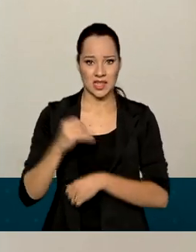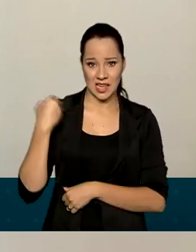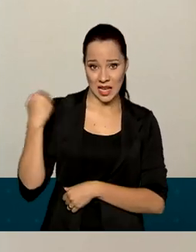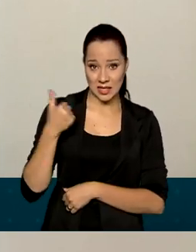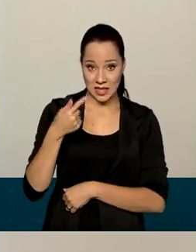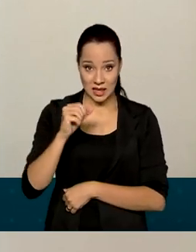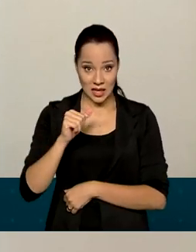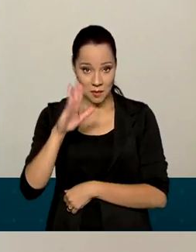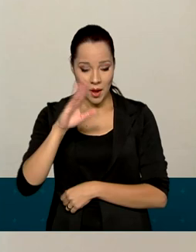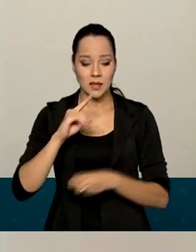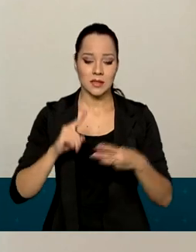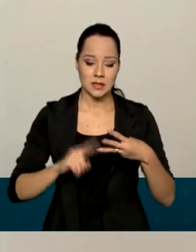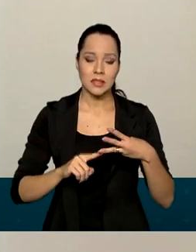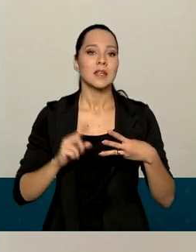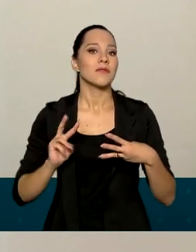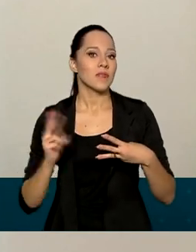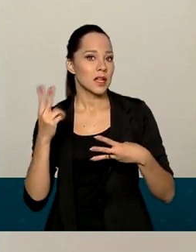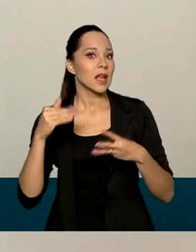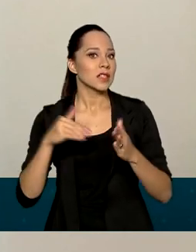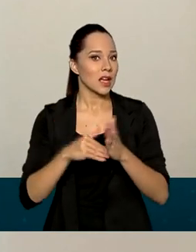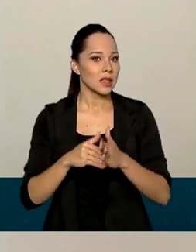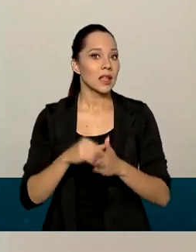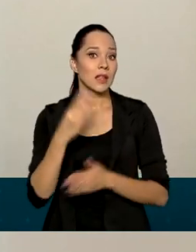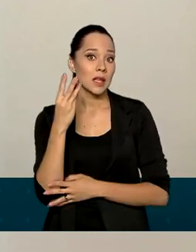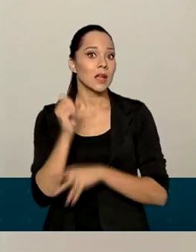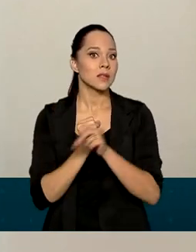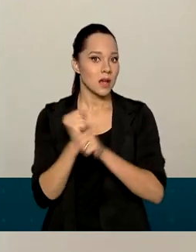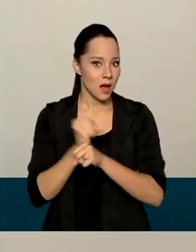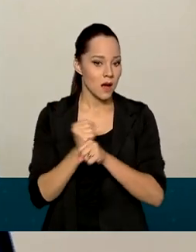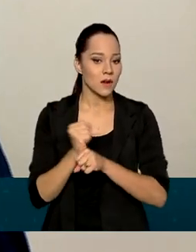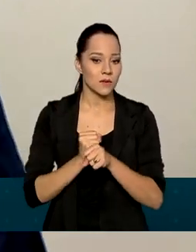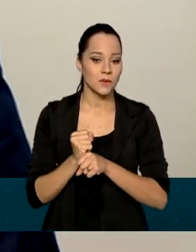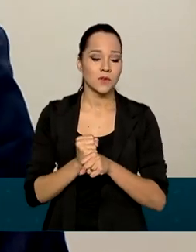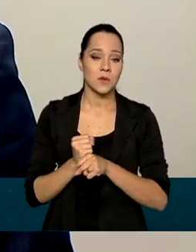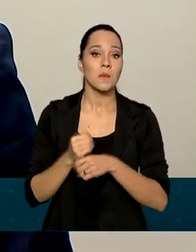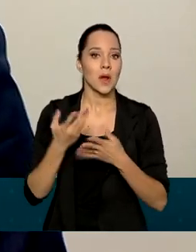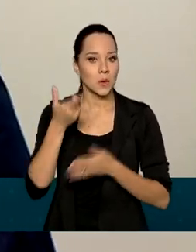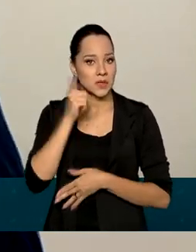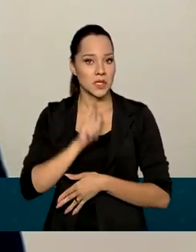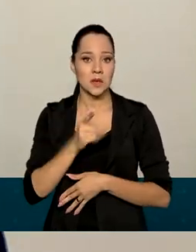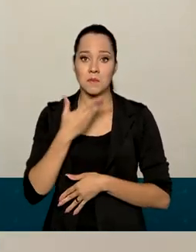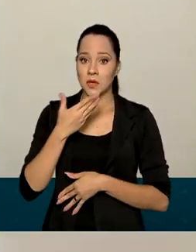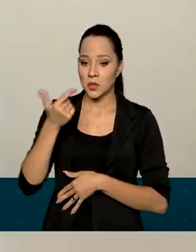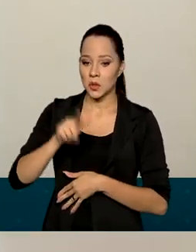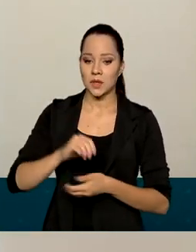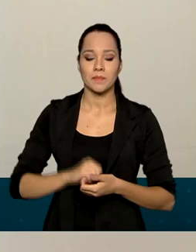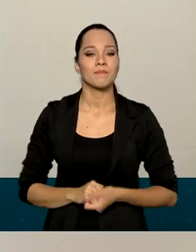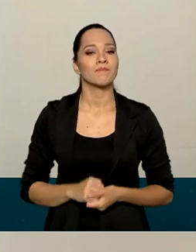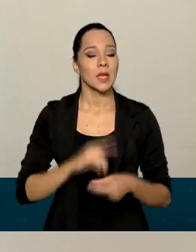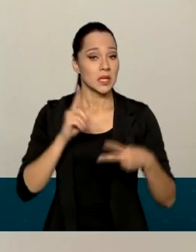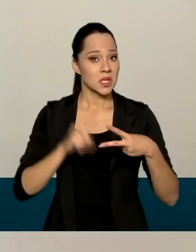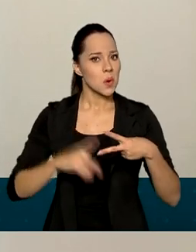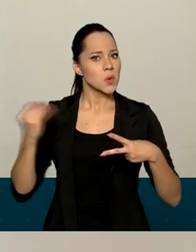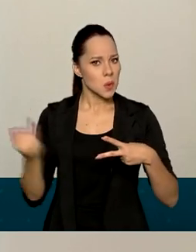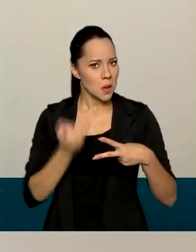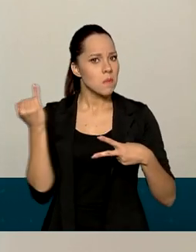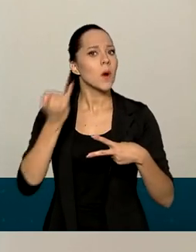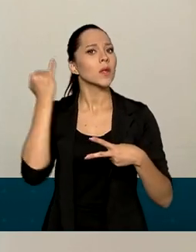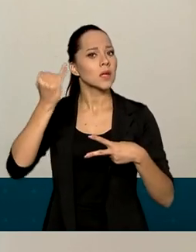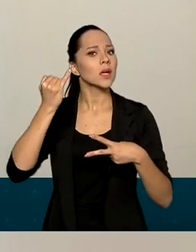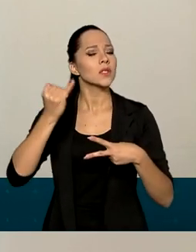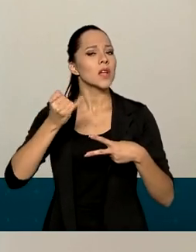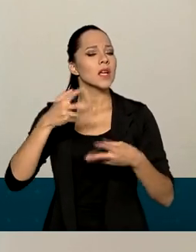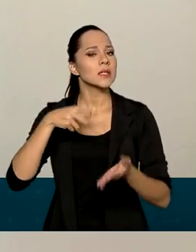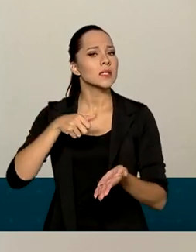anos vão ter uma carteira com validade de até 3 anos para, então, ser renovada. Outro ponto importantíssimo em relação às